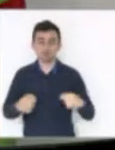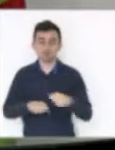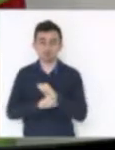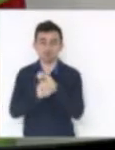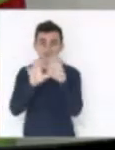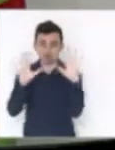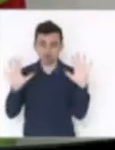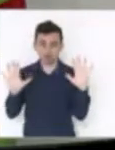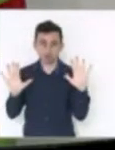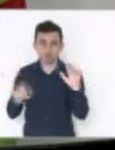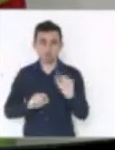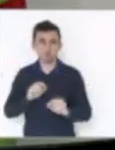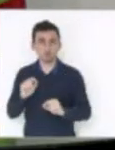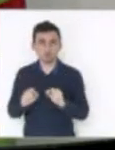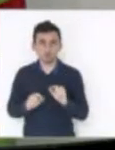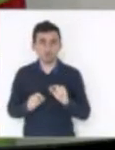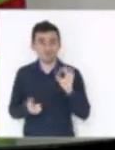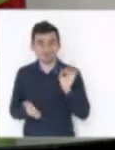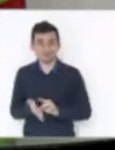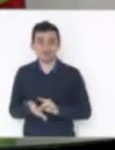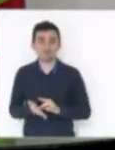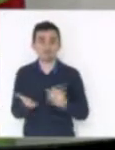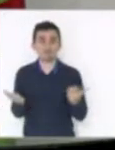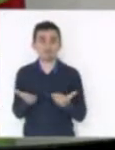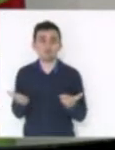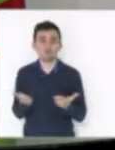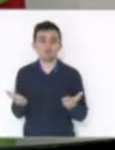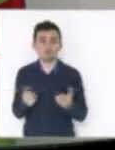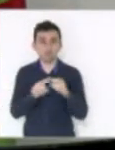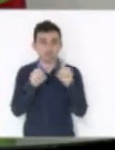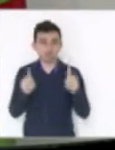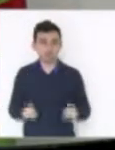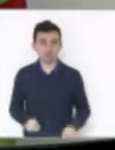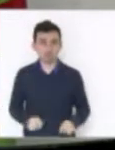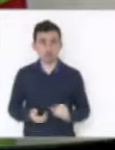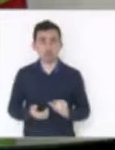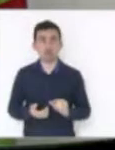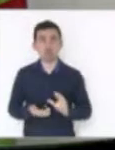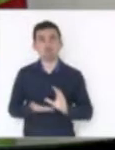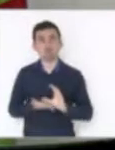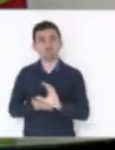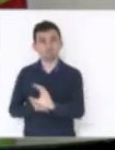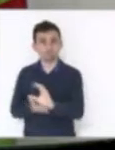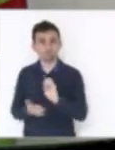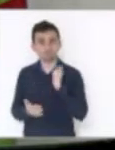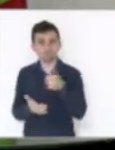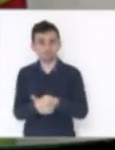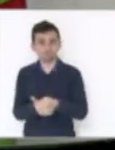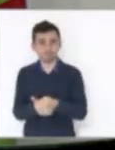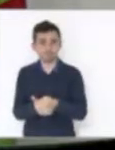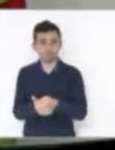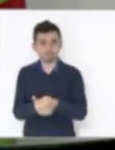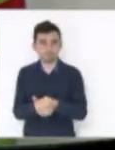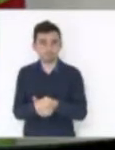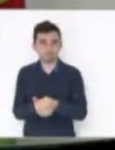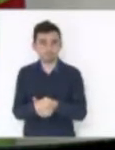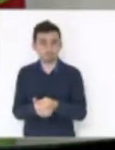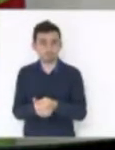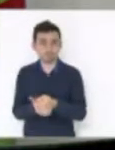claro que, na verdade, hoje o servidor contribui para o SC Saúde